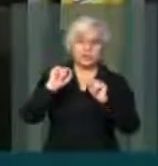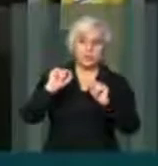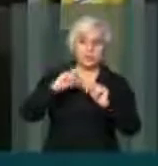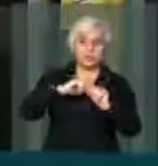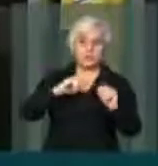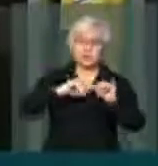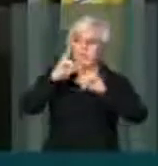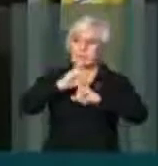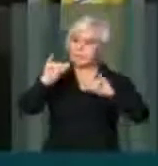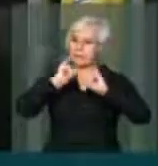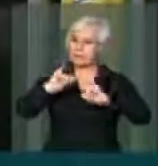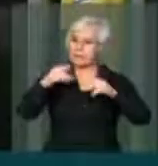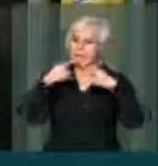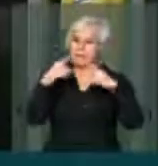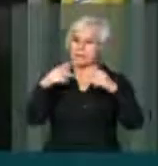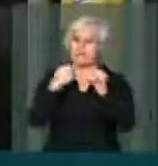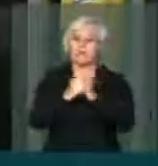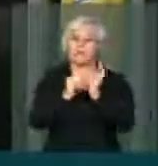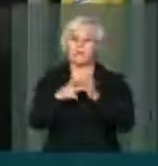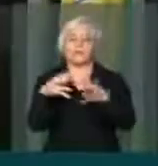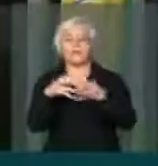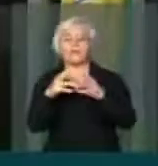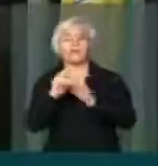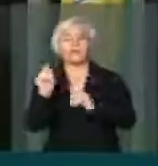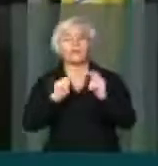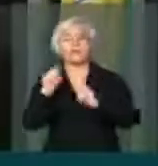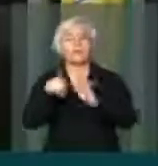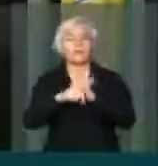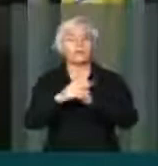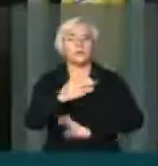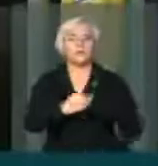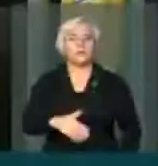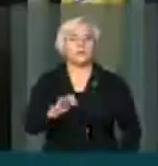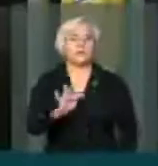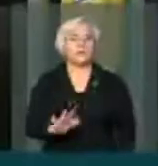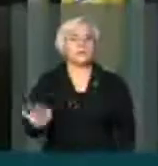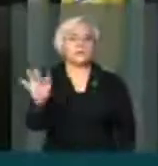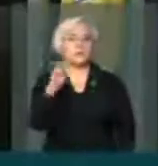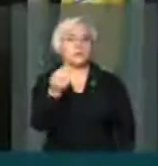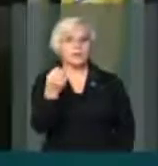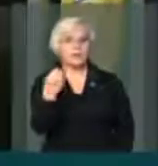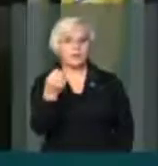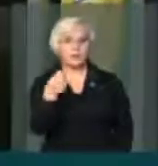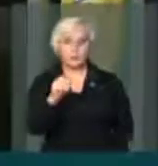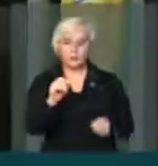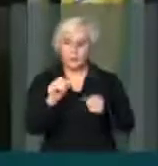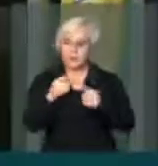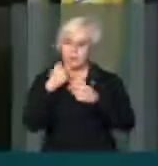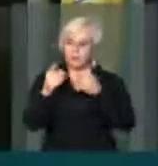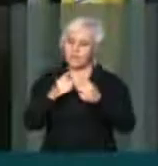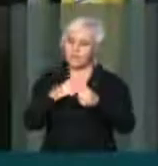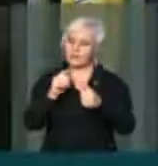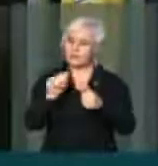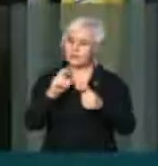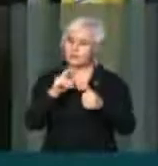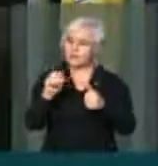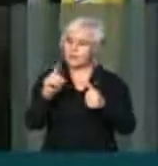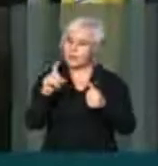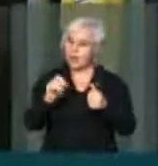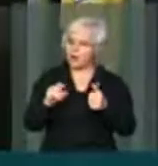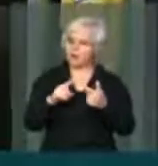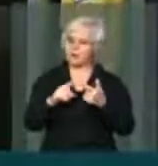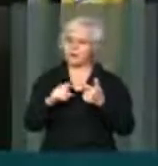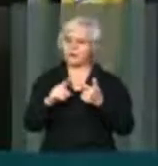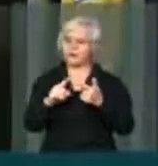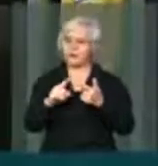pregando aí a nova equipe econômica do governo federal. Está falando em arroxo, em alcançar o superávit, em